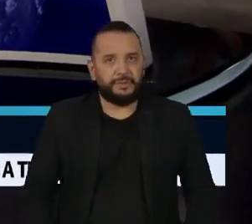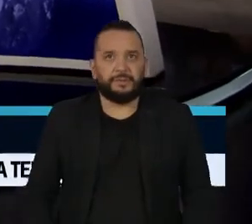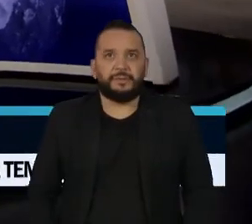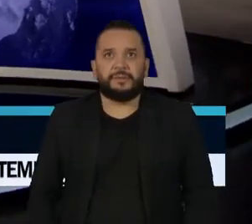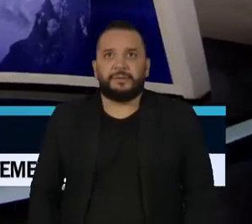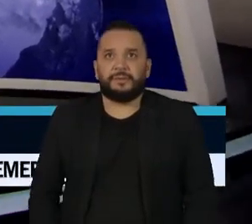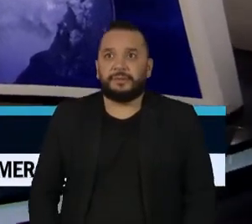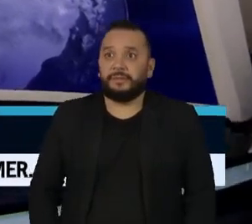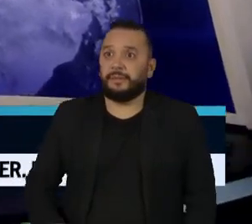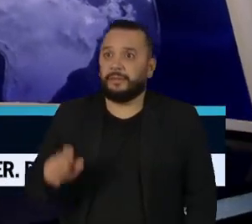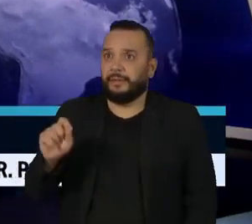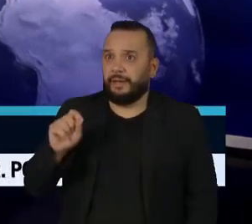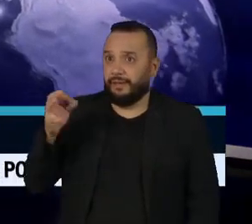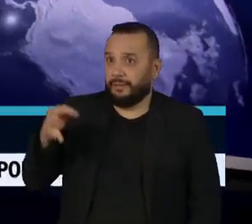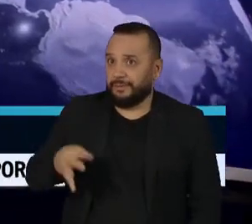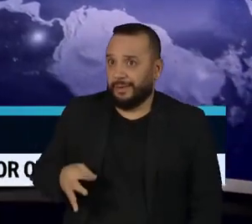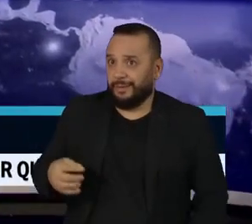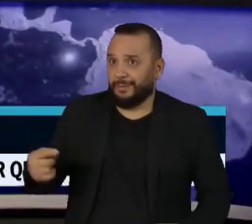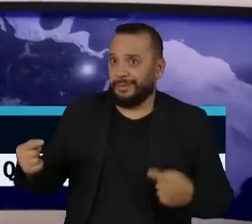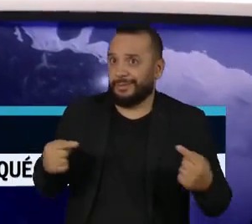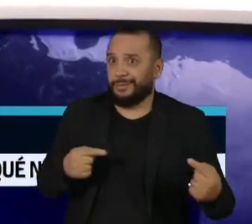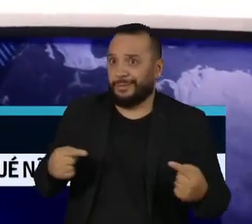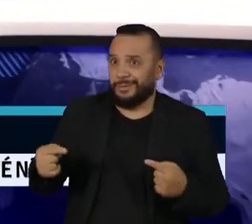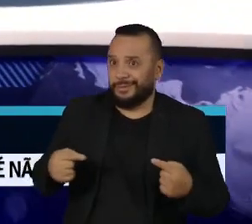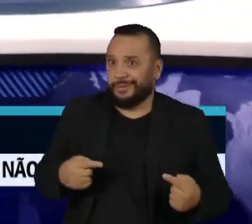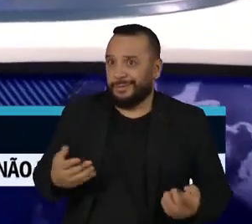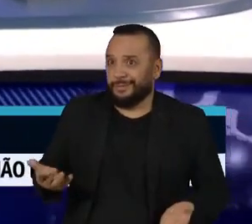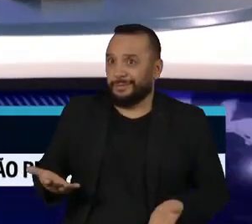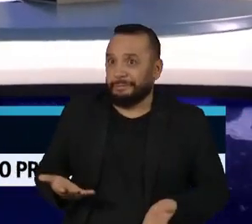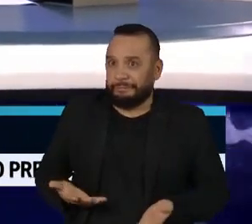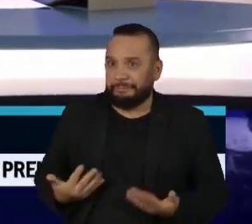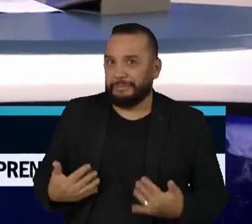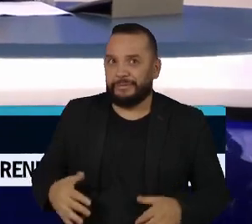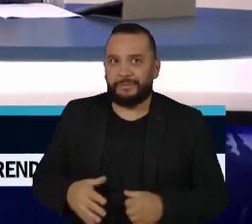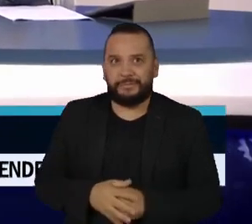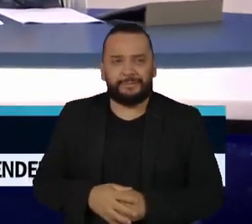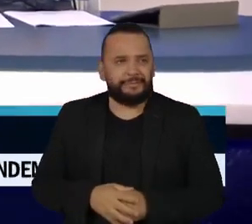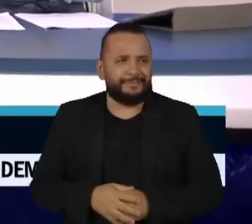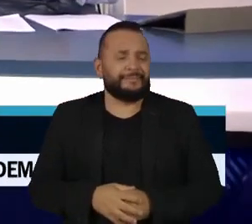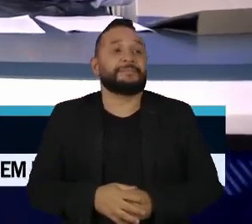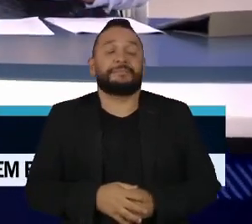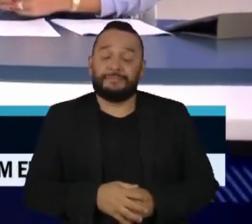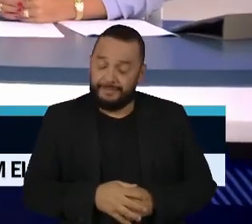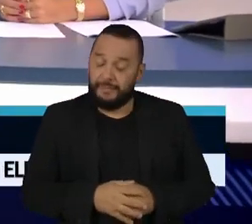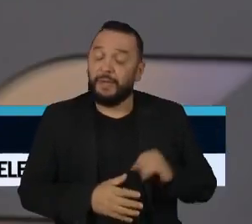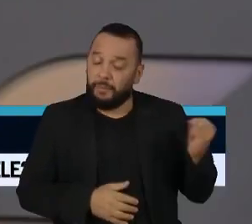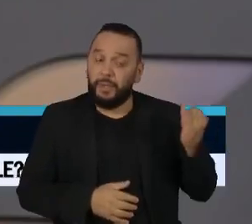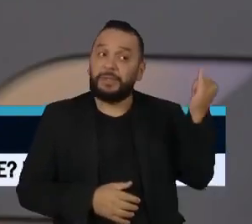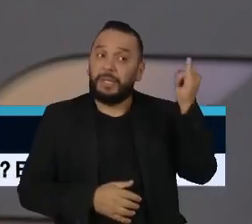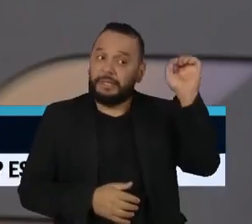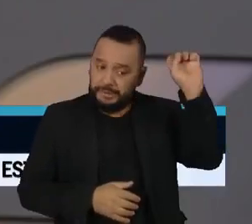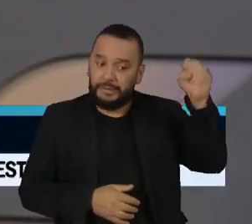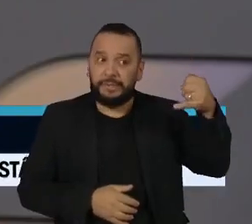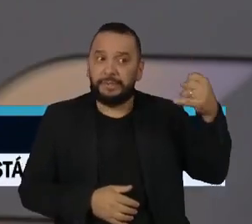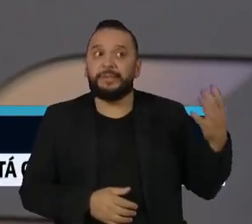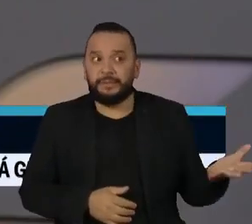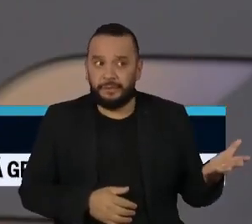Cláudia, quem tem razão nesse embate? Esse embate foi necessário? Essencial, sem dúvida,